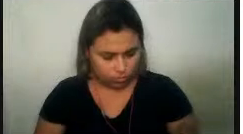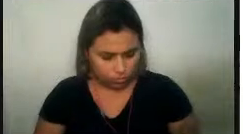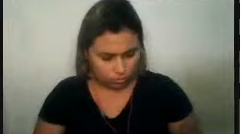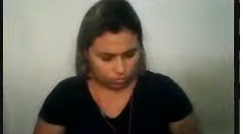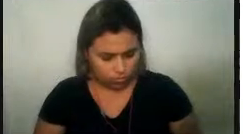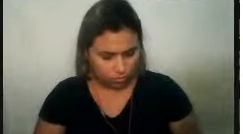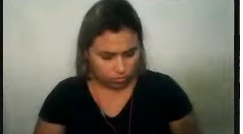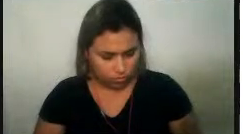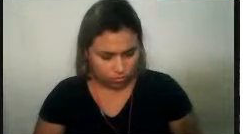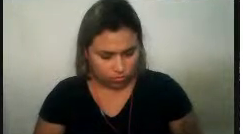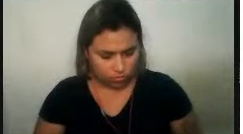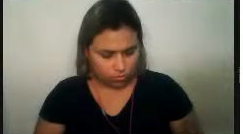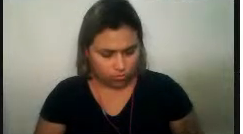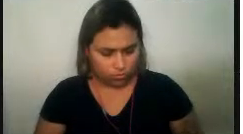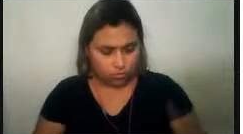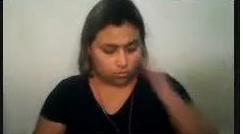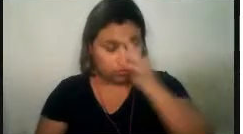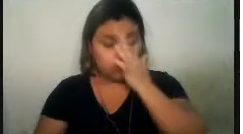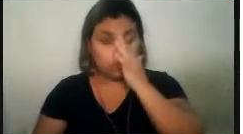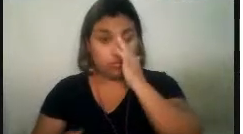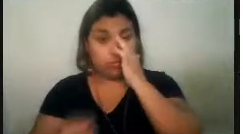É, eu ouvi de novo.